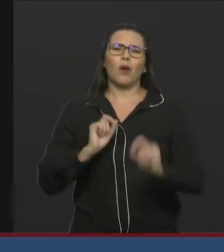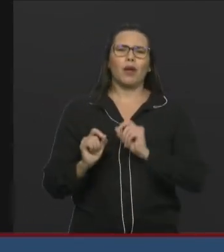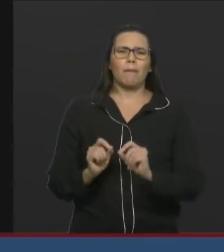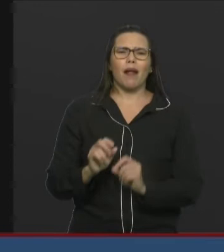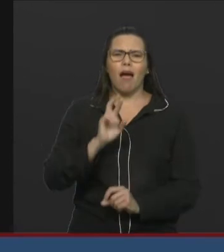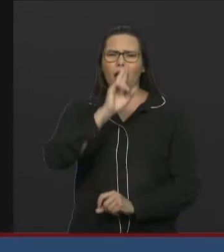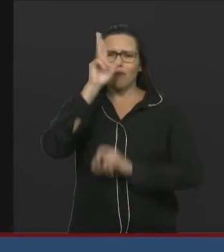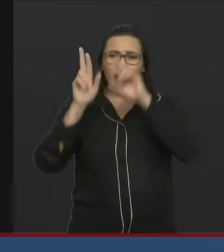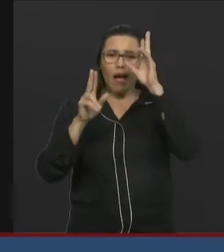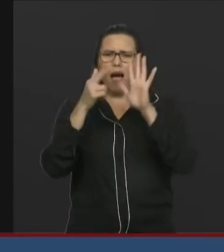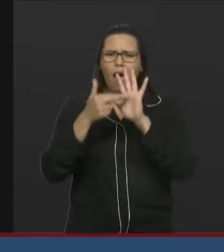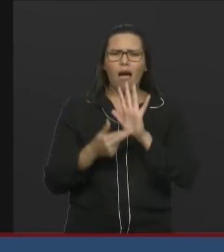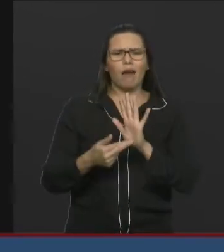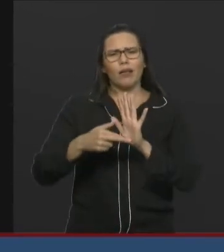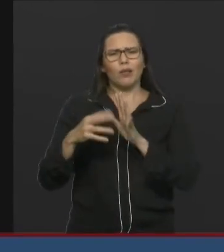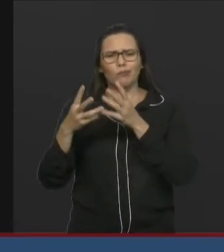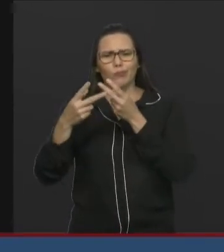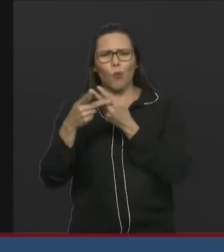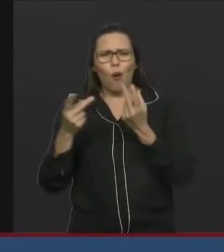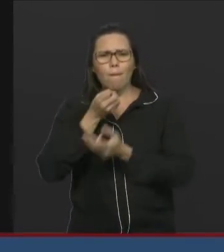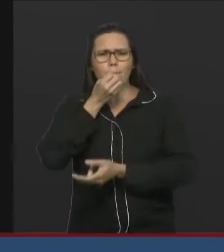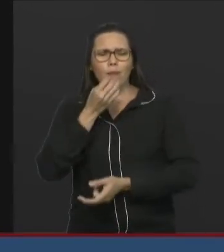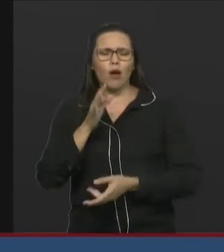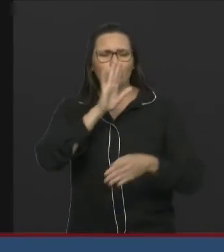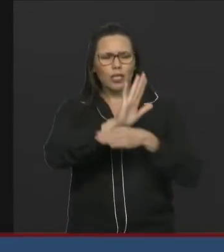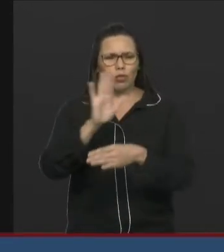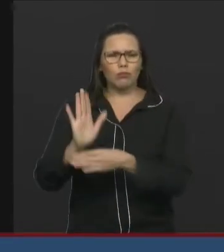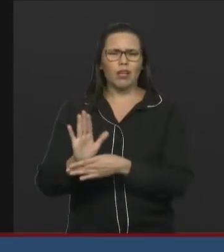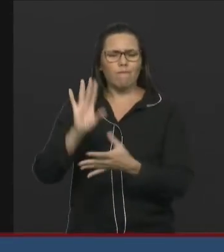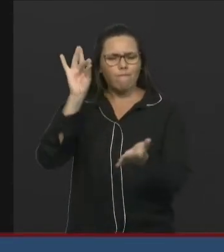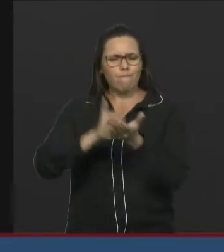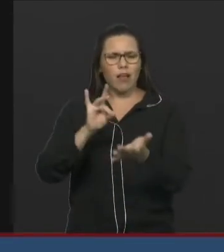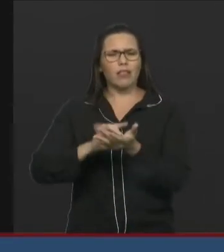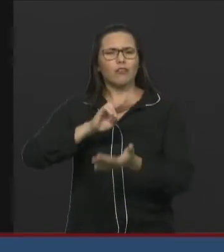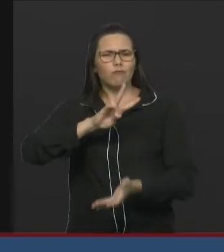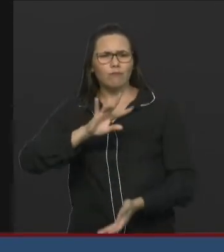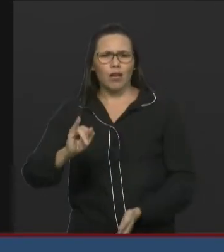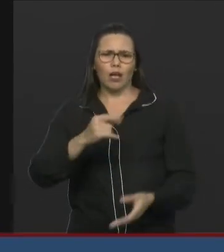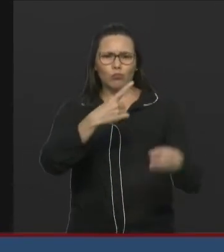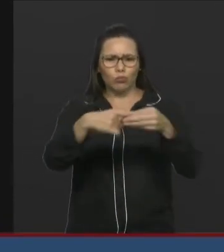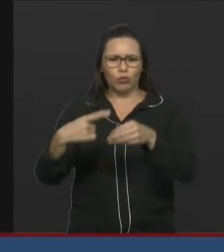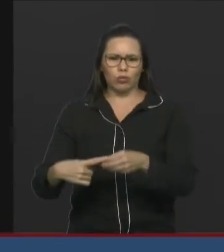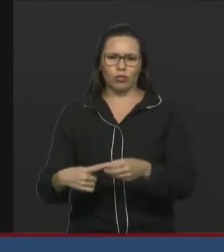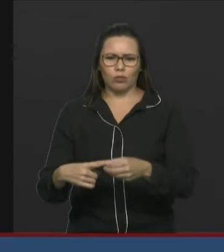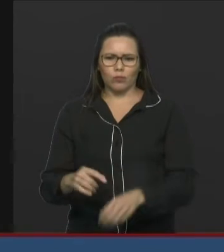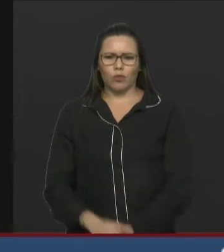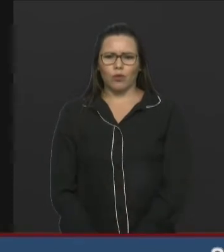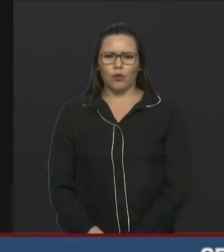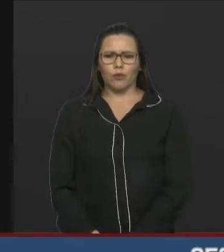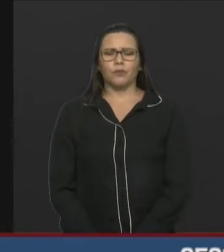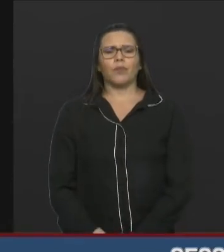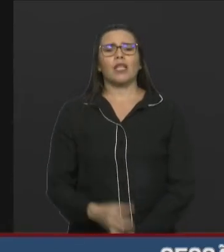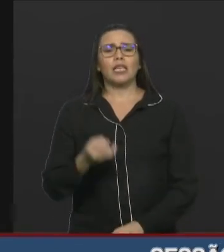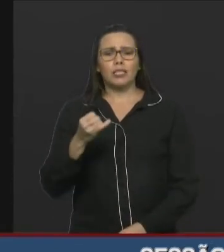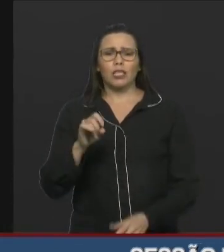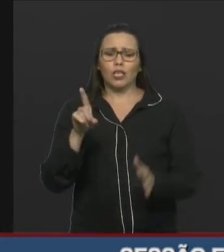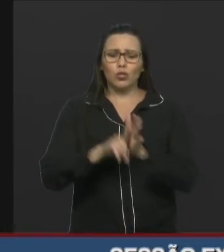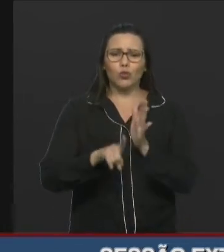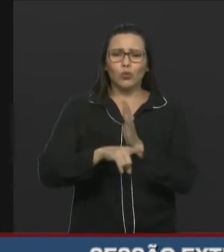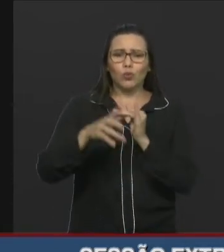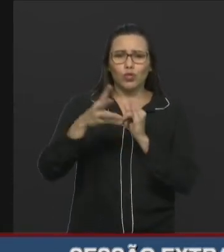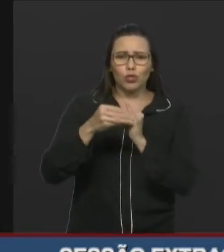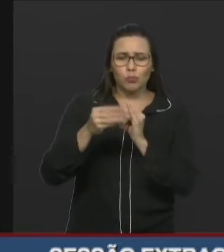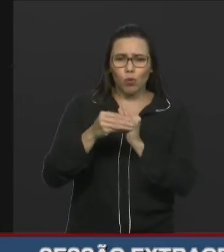essa crise. É momento de reduzir o imposto, reduzir preço ao consumidor. Empresariado, por favor,